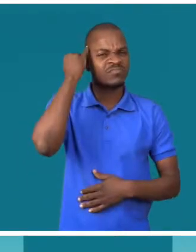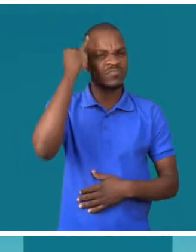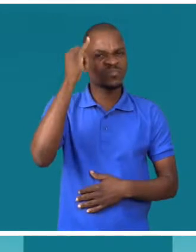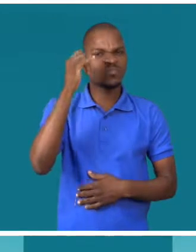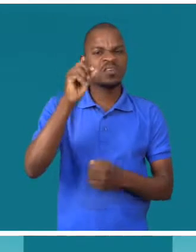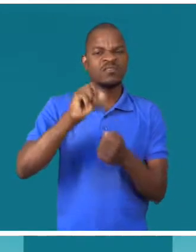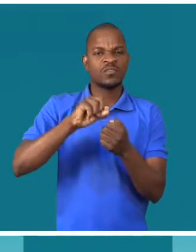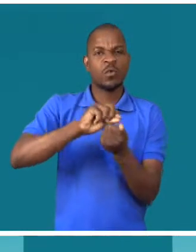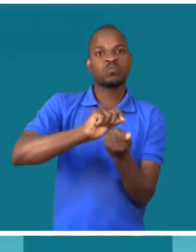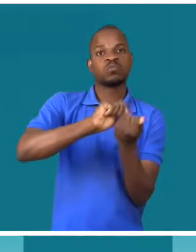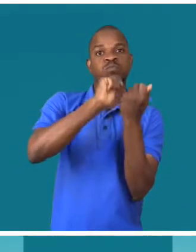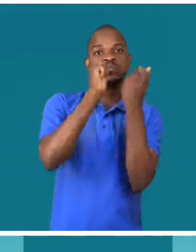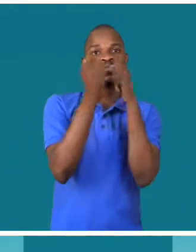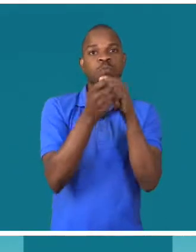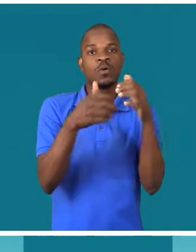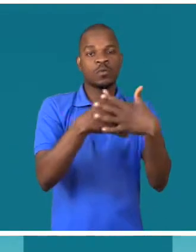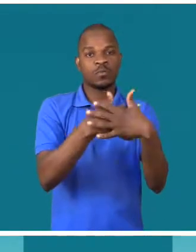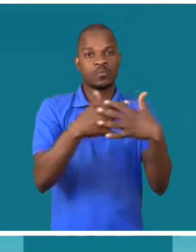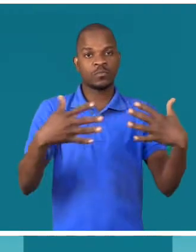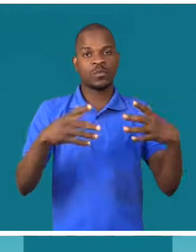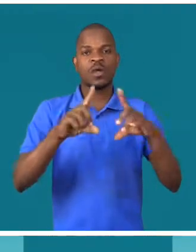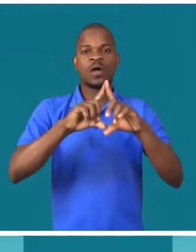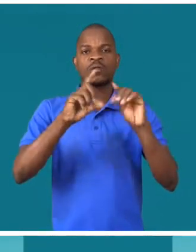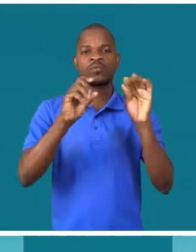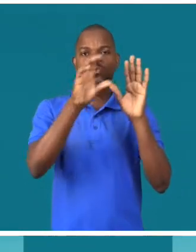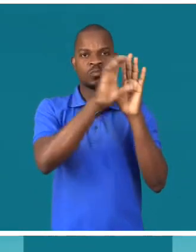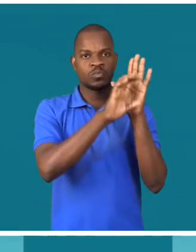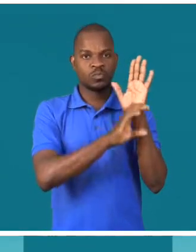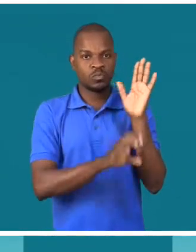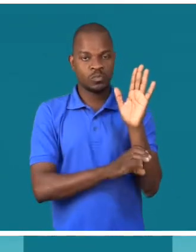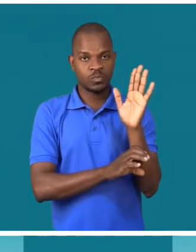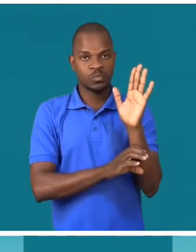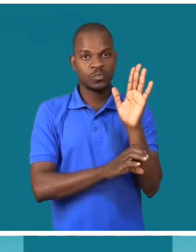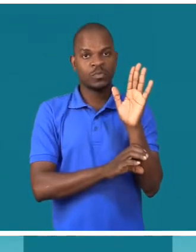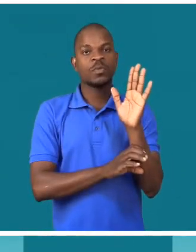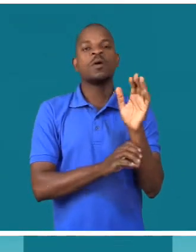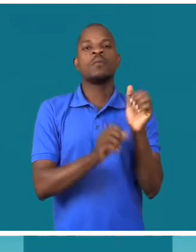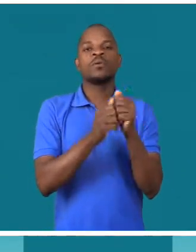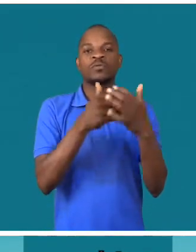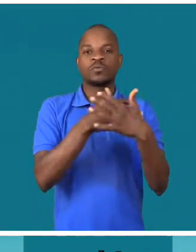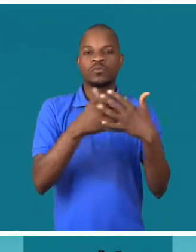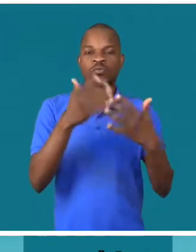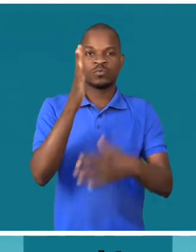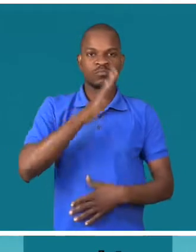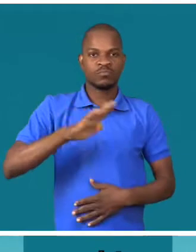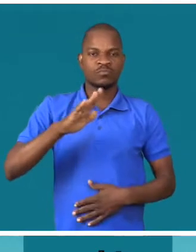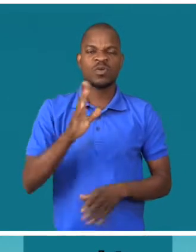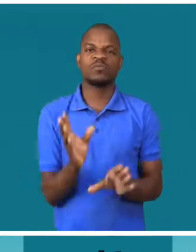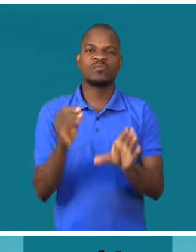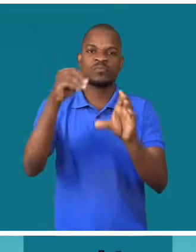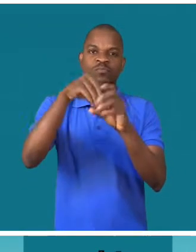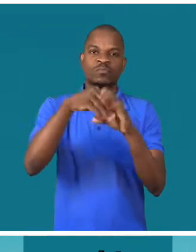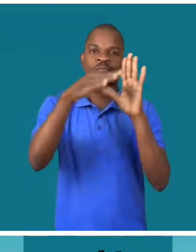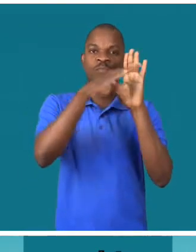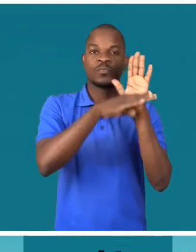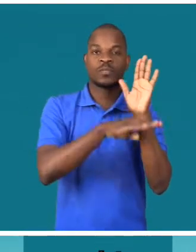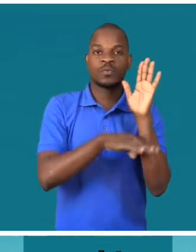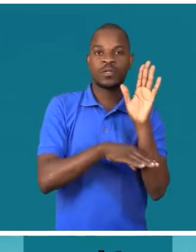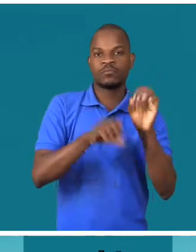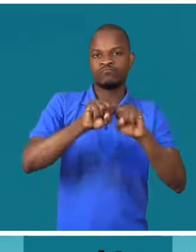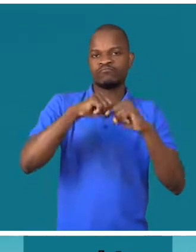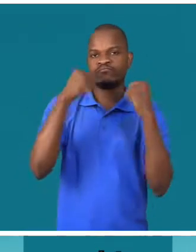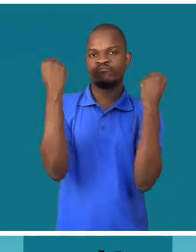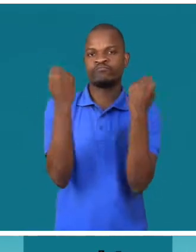iniciativa inédita da tradução da Constituição da República em Línguas Nacionais integra-se num